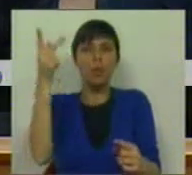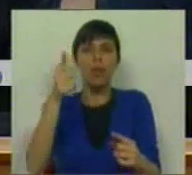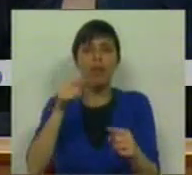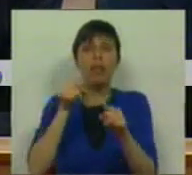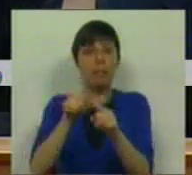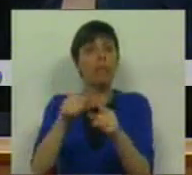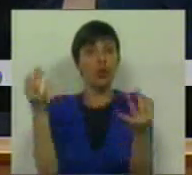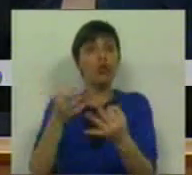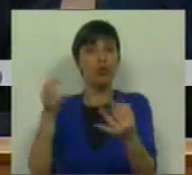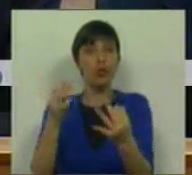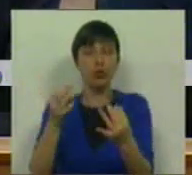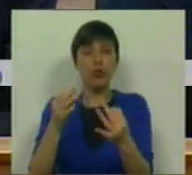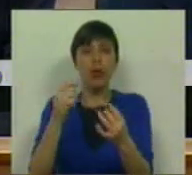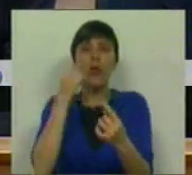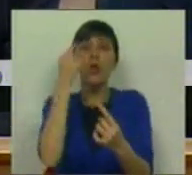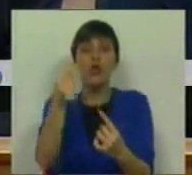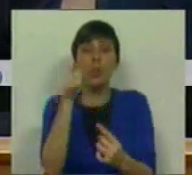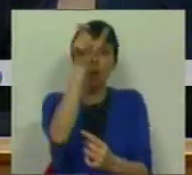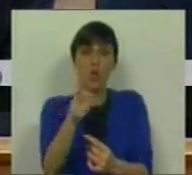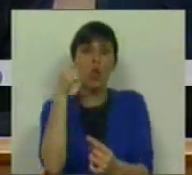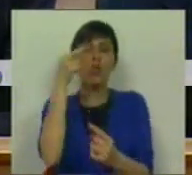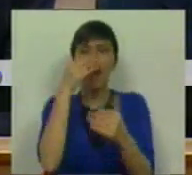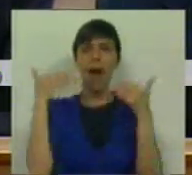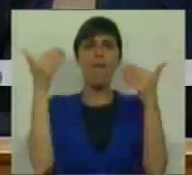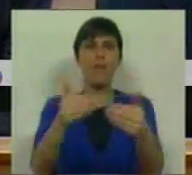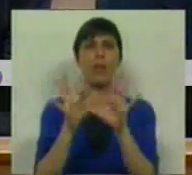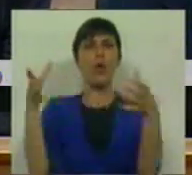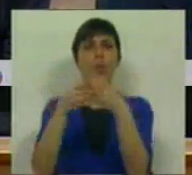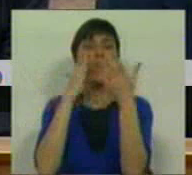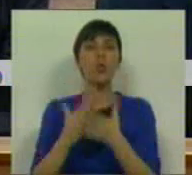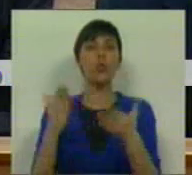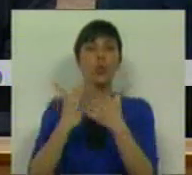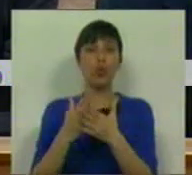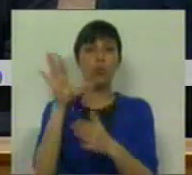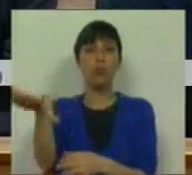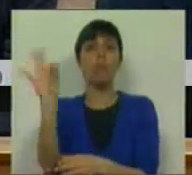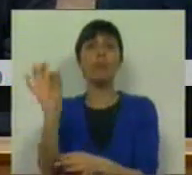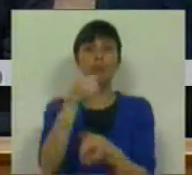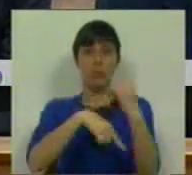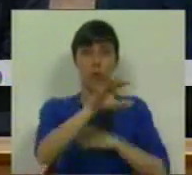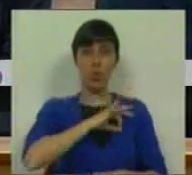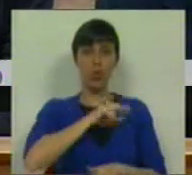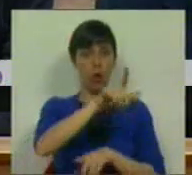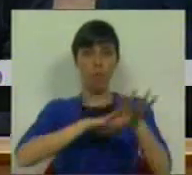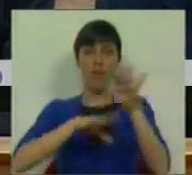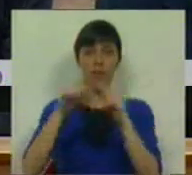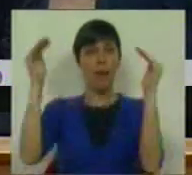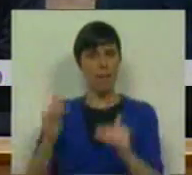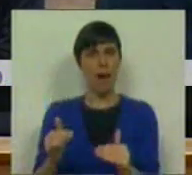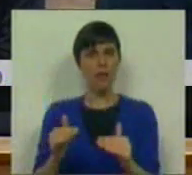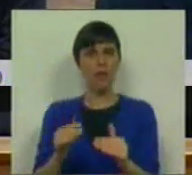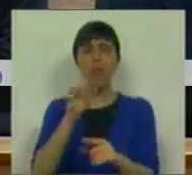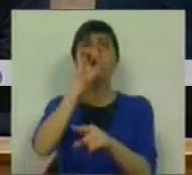que puseram, e que puseram o seu especialista à frente da Comissão de Estudo, nomeada pelo Sr. para fazer essa baixa,